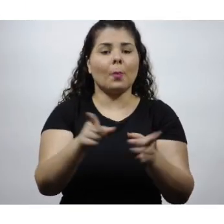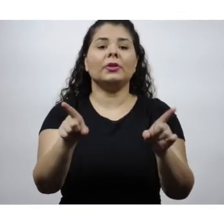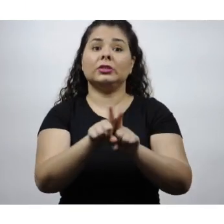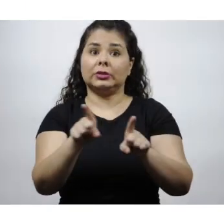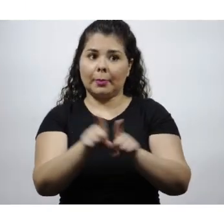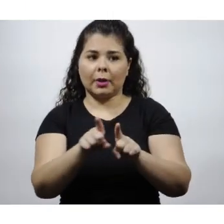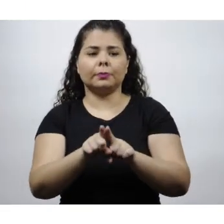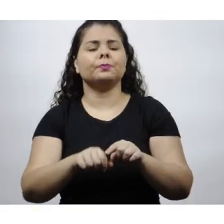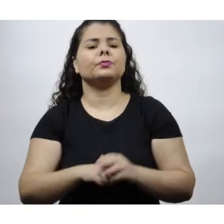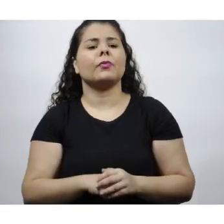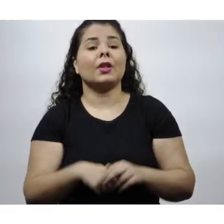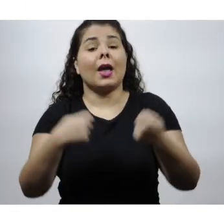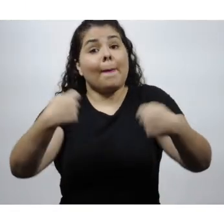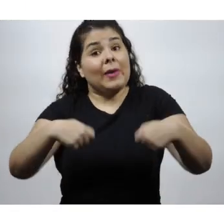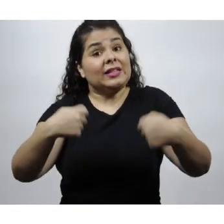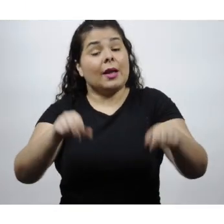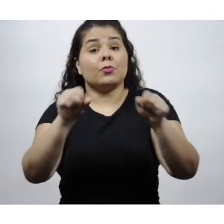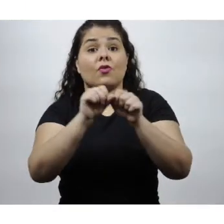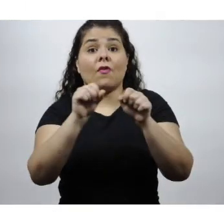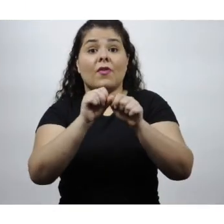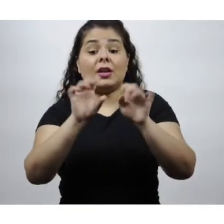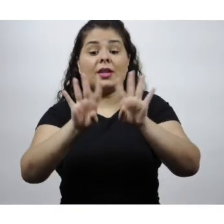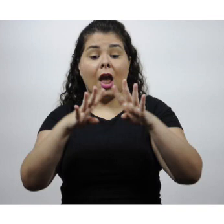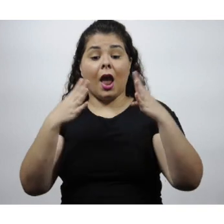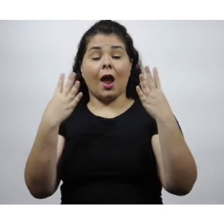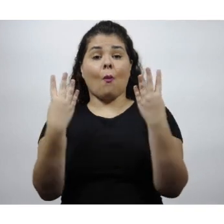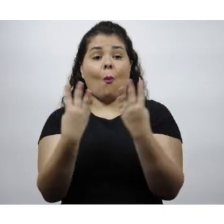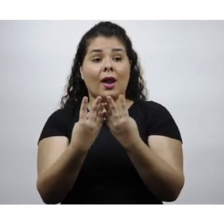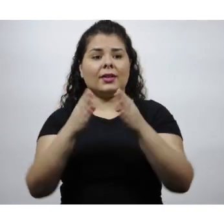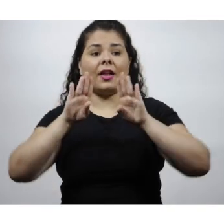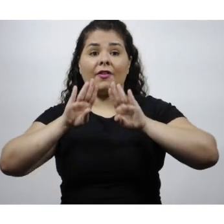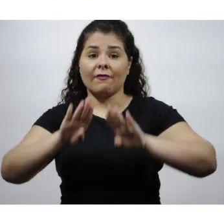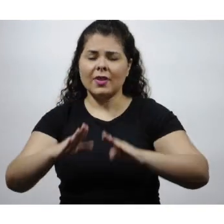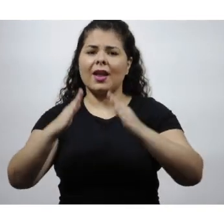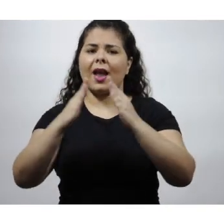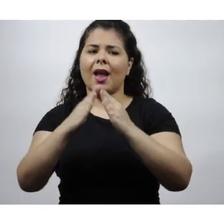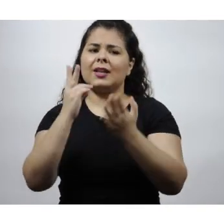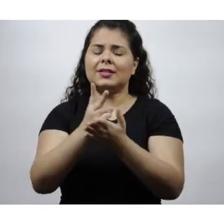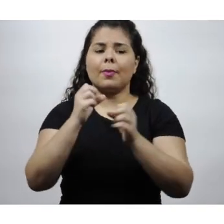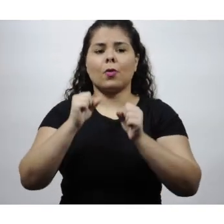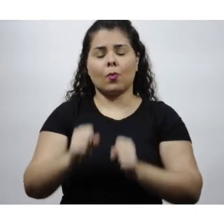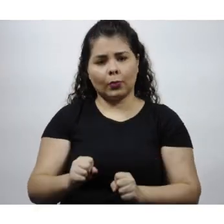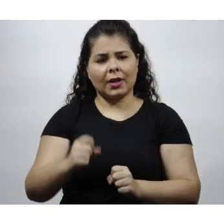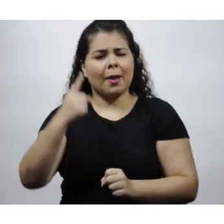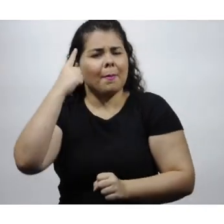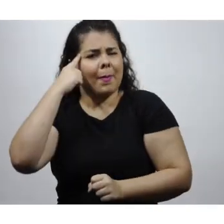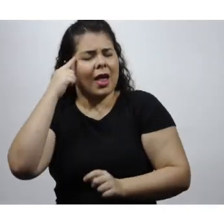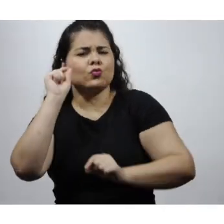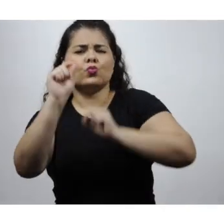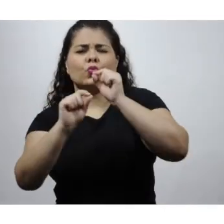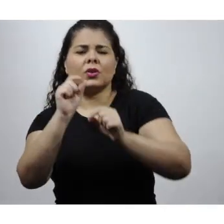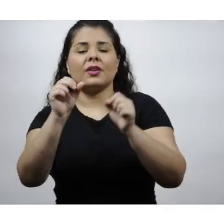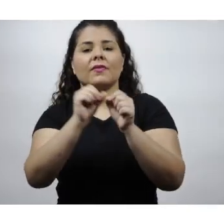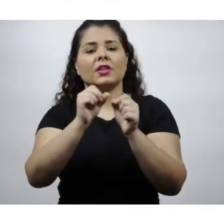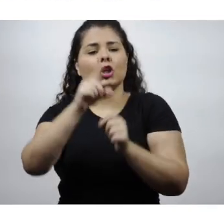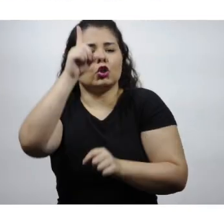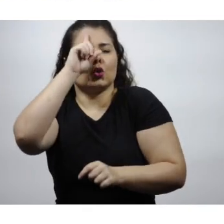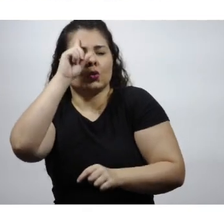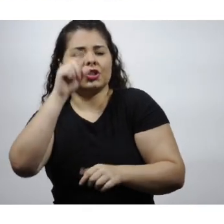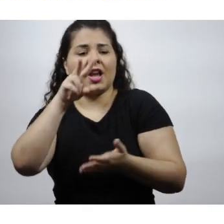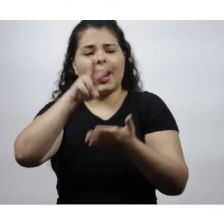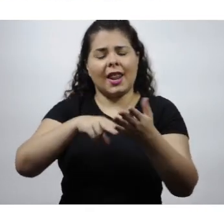jeito. Para não pegar, precisamos fazer a quarentena. Fique em casa sempre que possível. Planeje sua rotina. Leia. Limpe a casa. Estude.